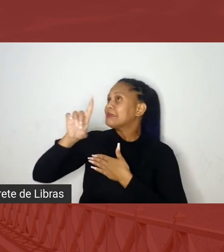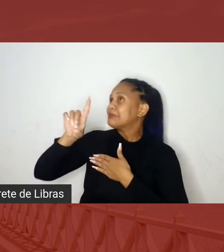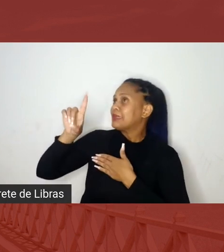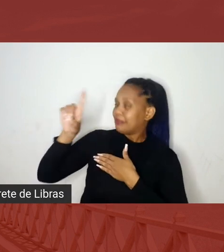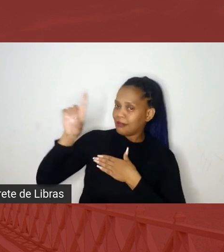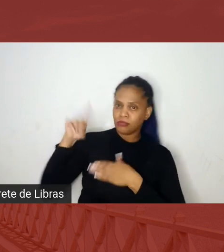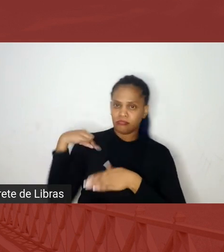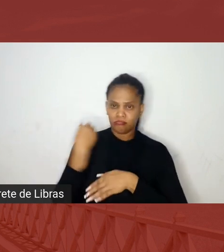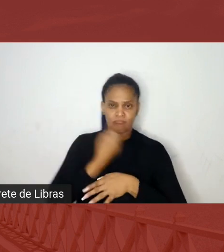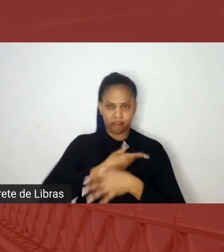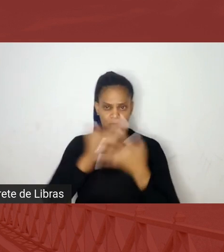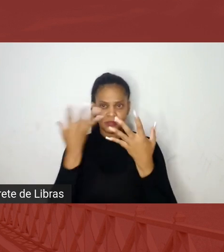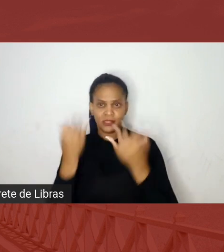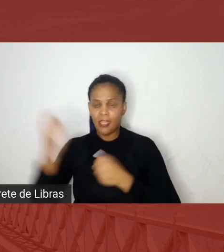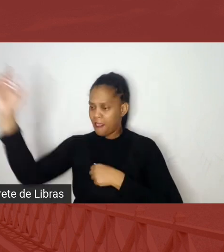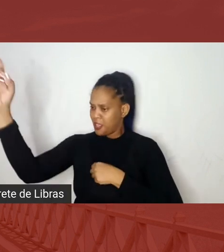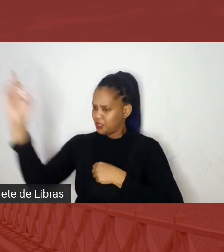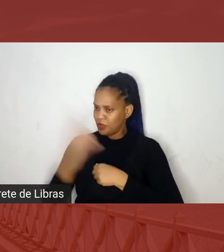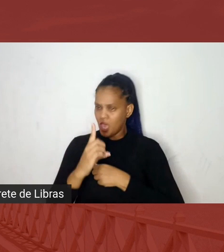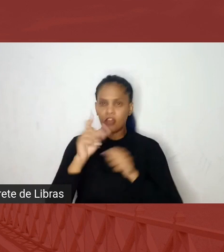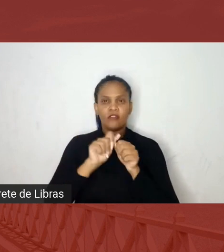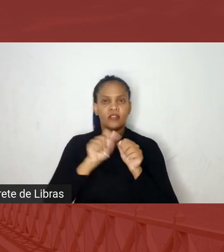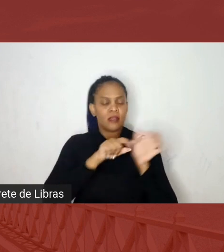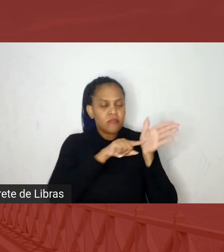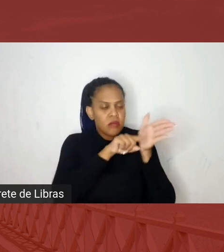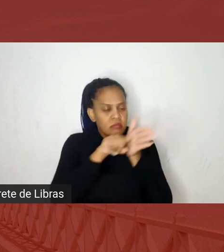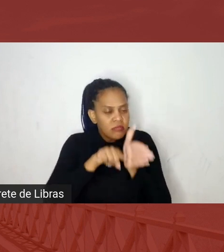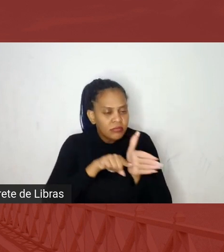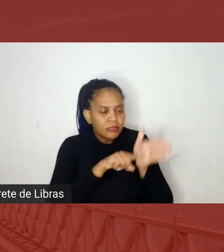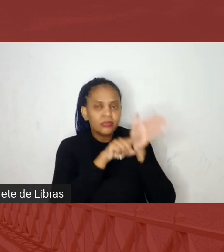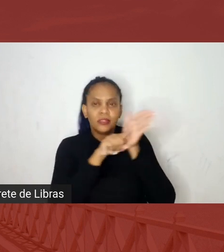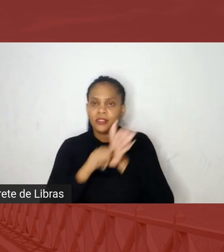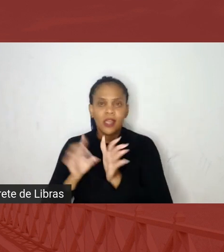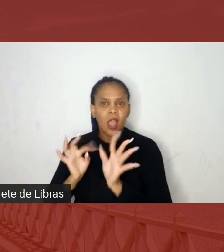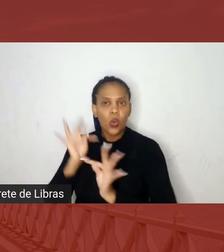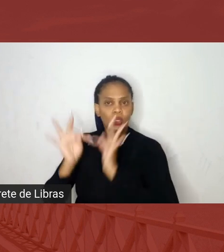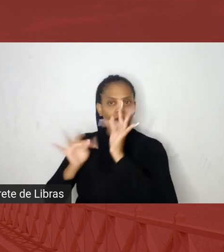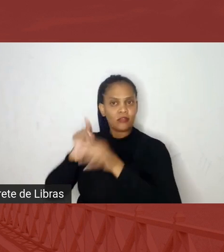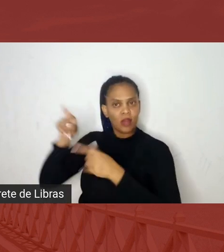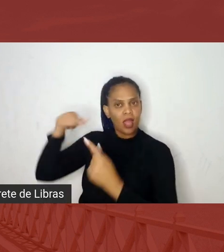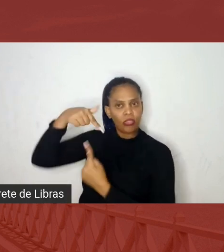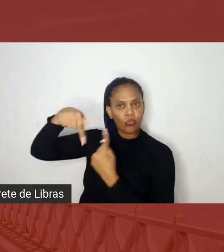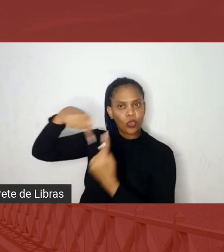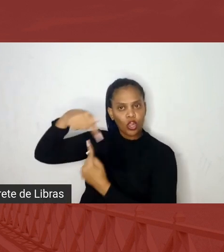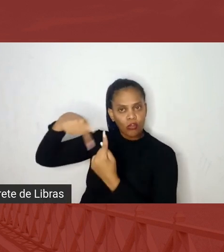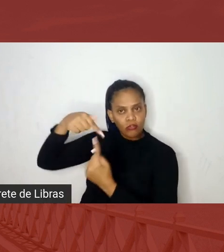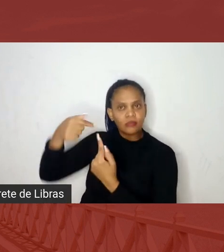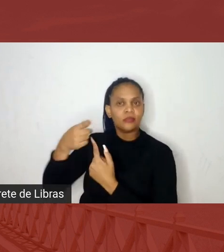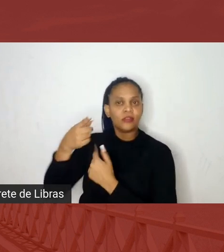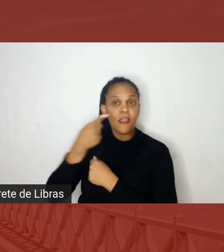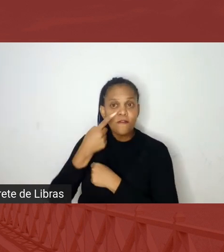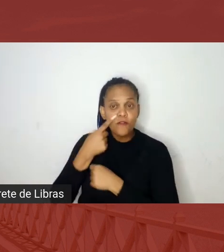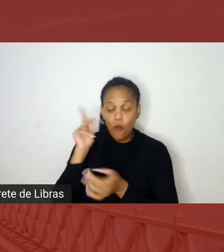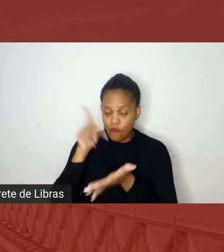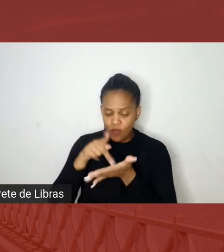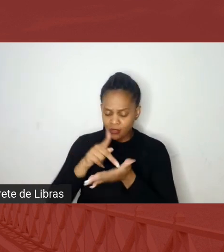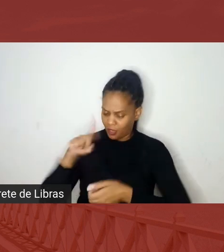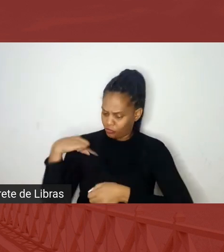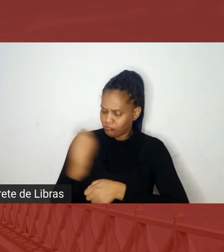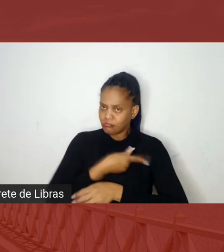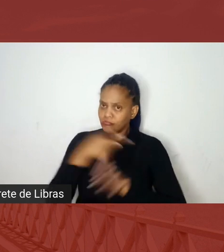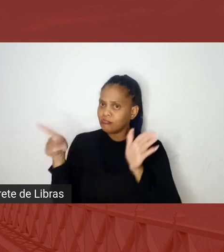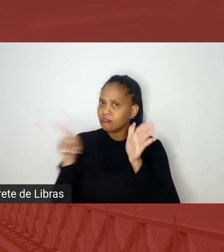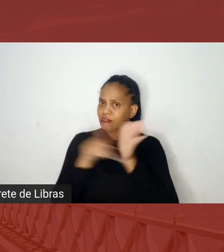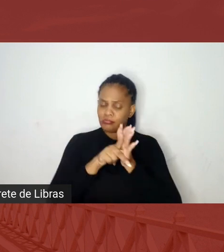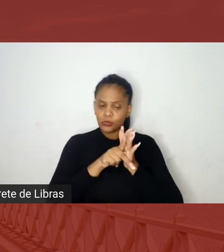vieram fazer uma vistoria aqui, né, os técnicos da Palmares, e viram que realmente a gente era uma comunidade quilombola,